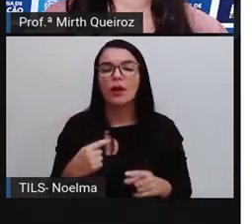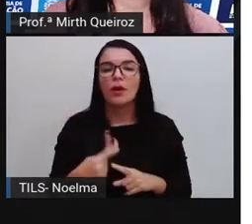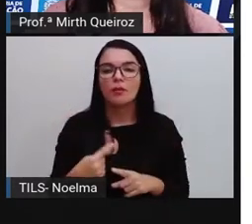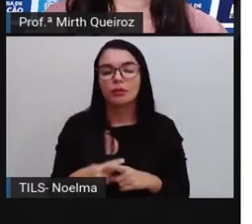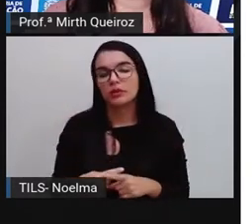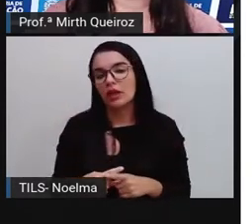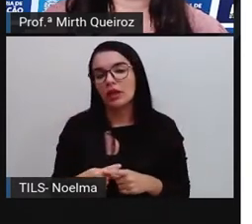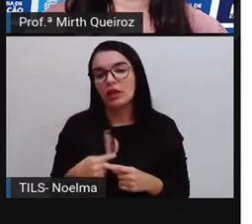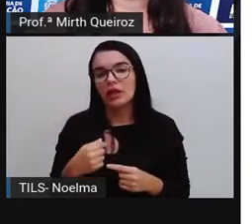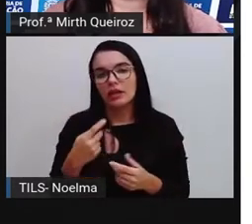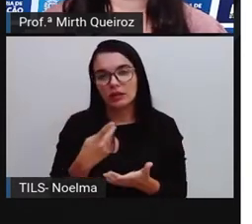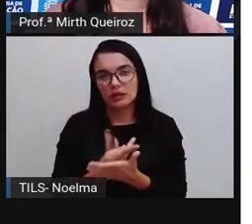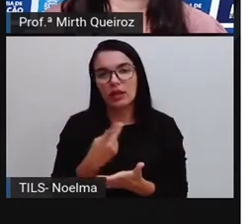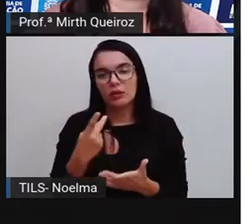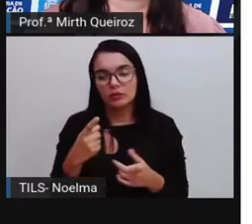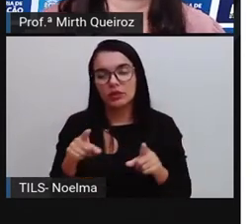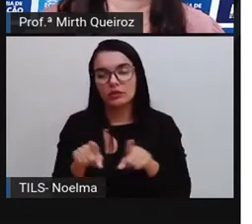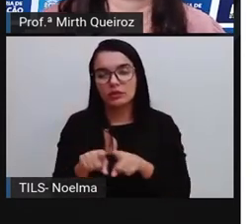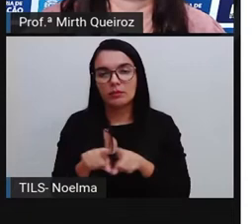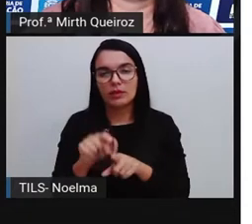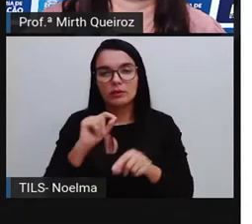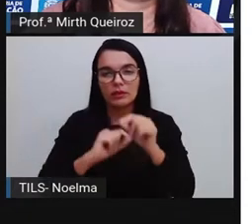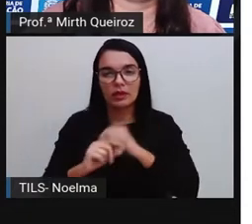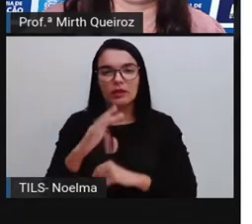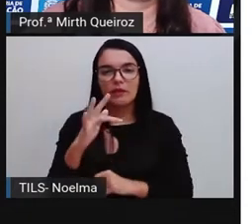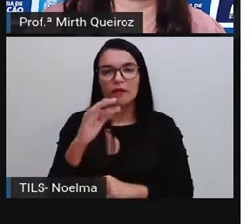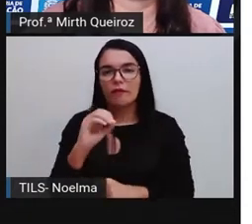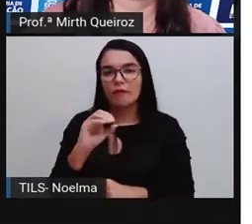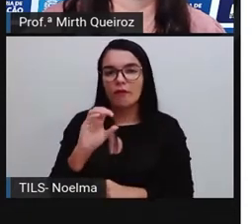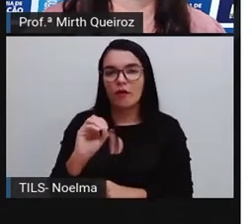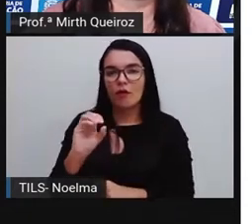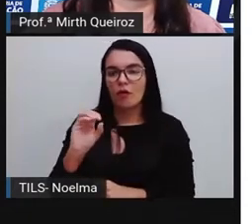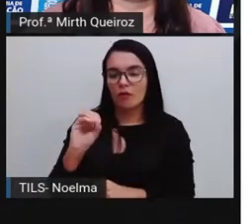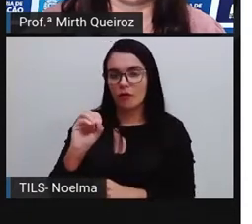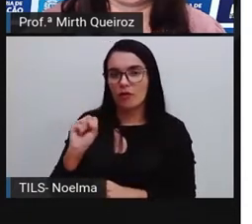Ele também vai ser chamado de combustível fóssil, certo?